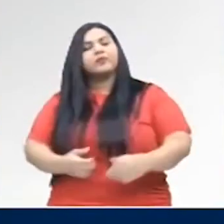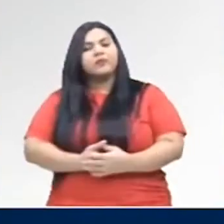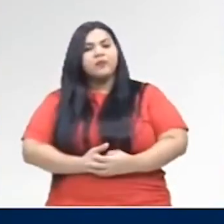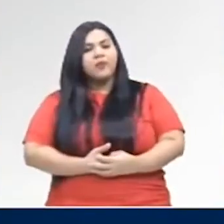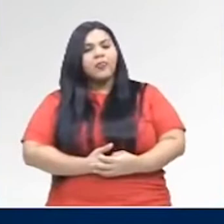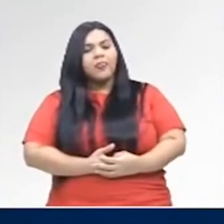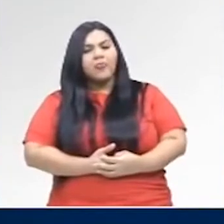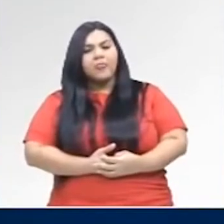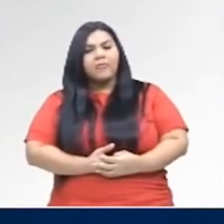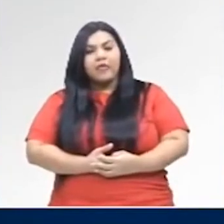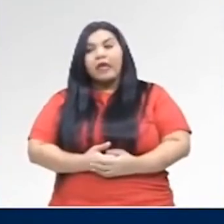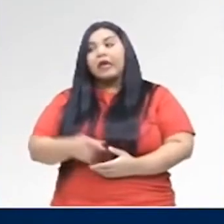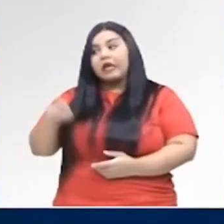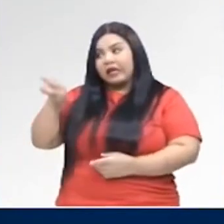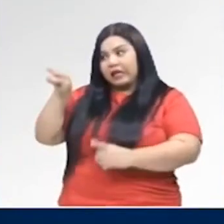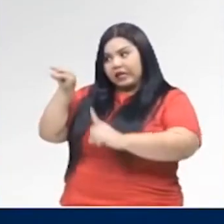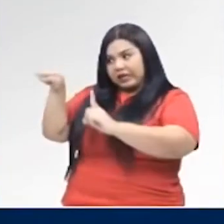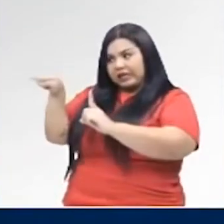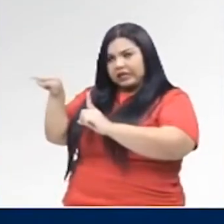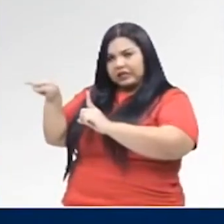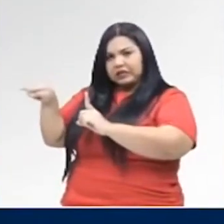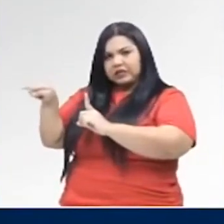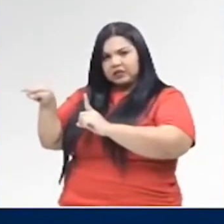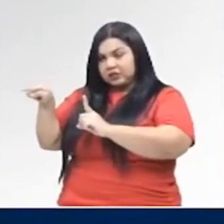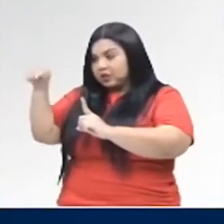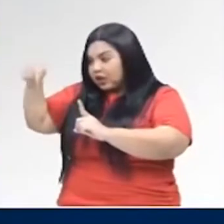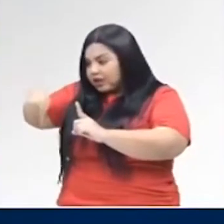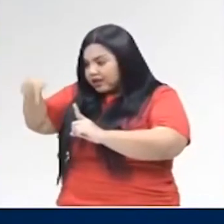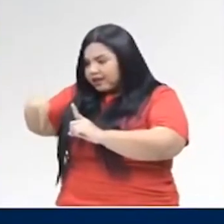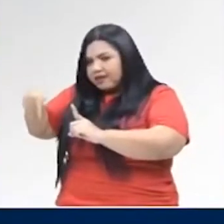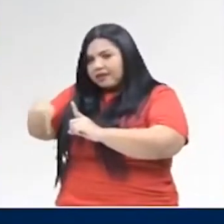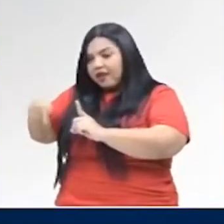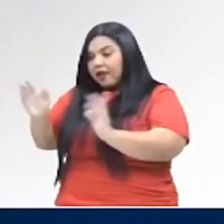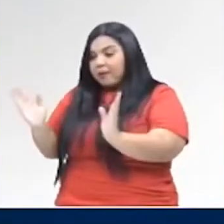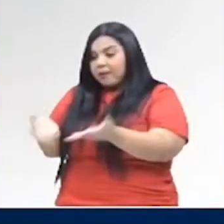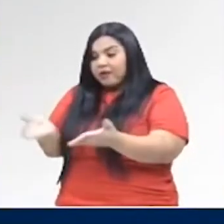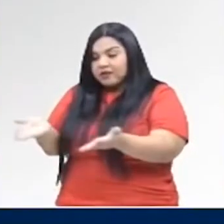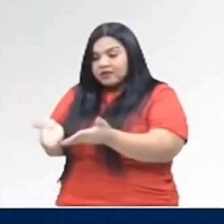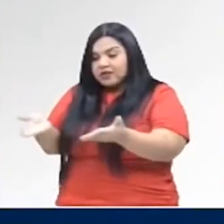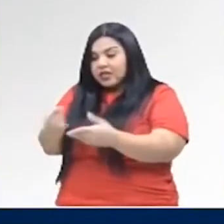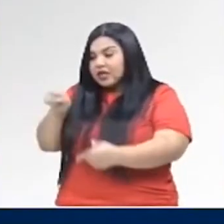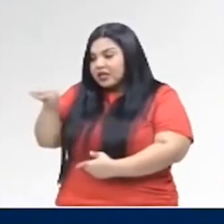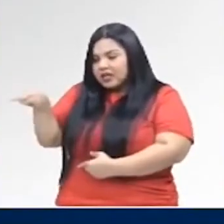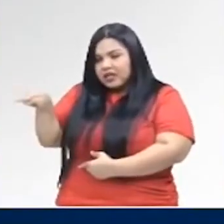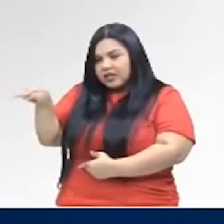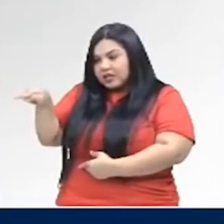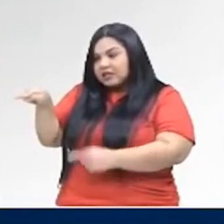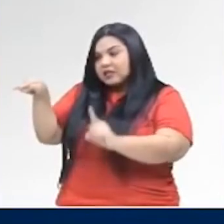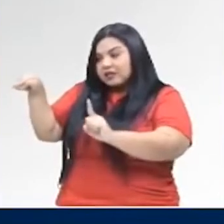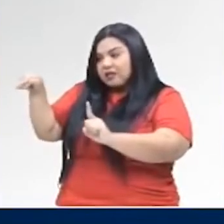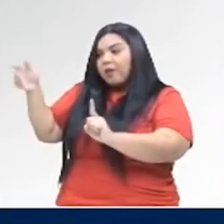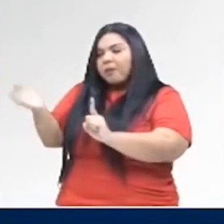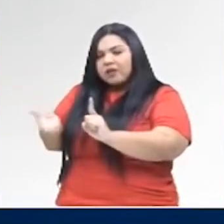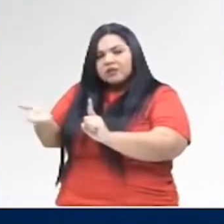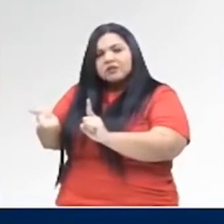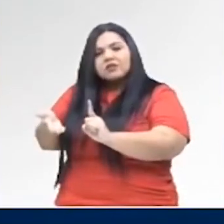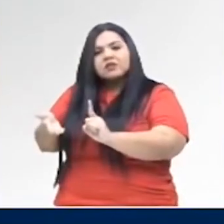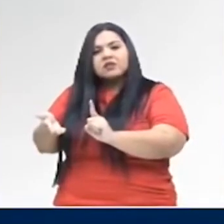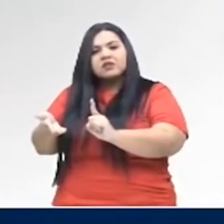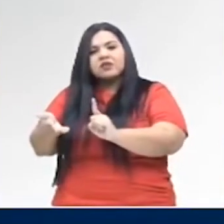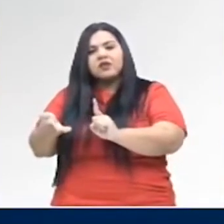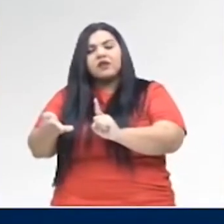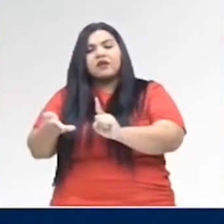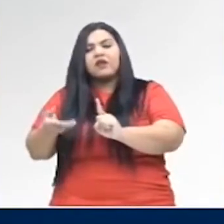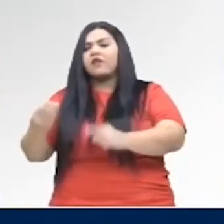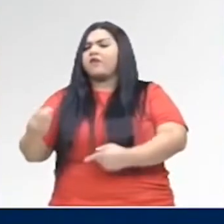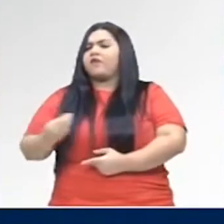presta atenção. Este é. É está aqui, ó, no presente. O verbo ser está no presente. Agora, viverei.